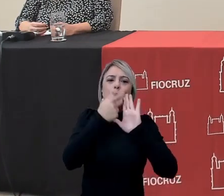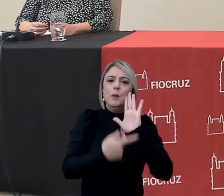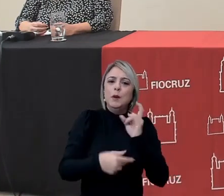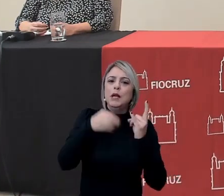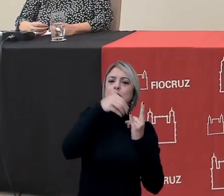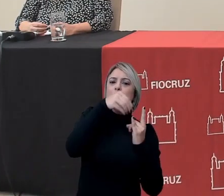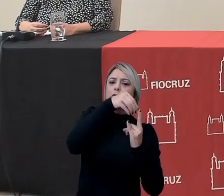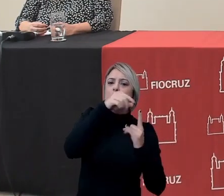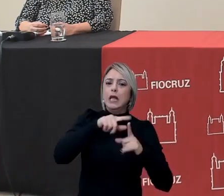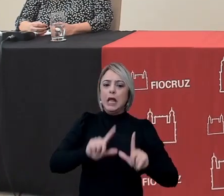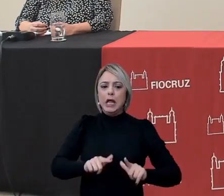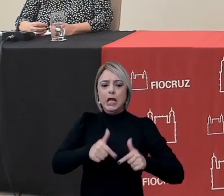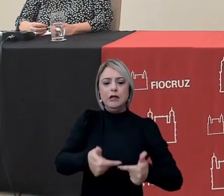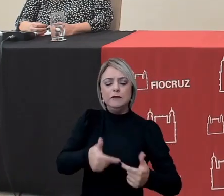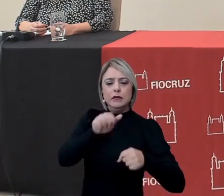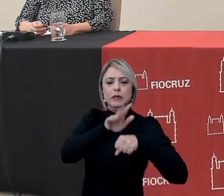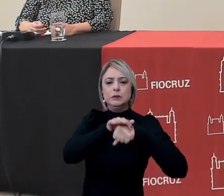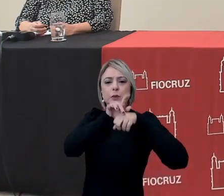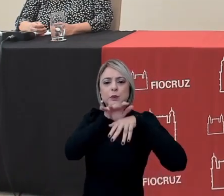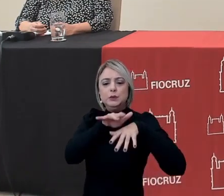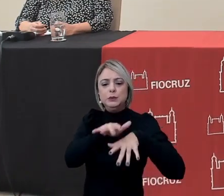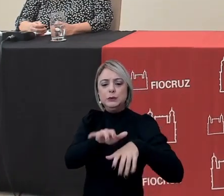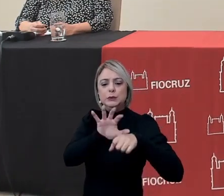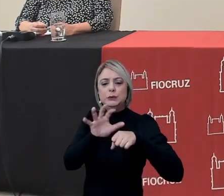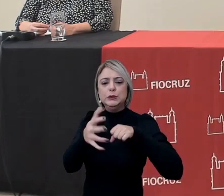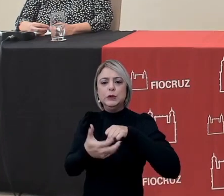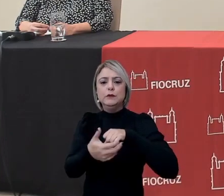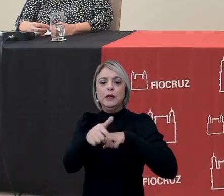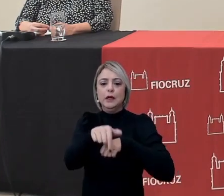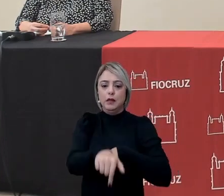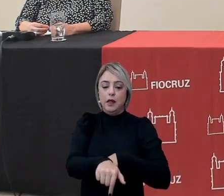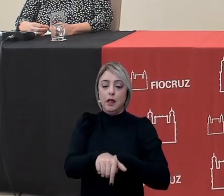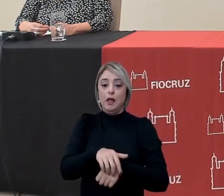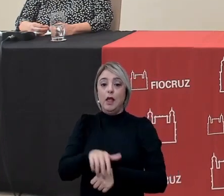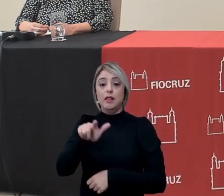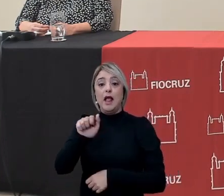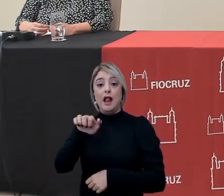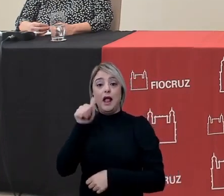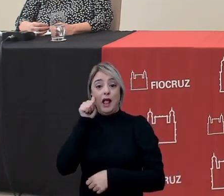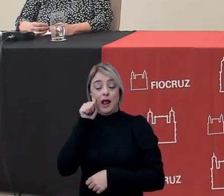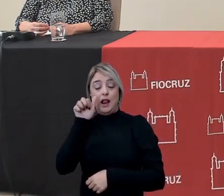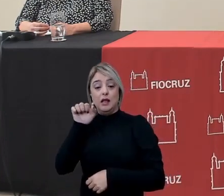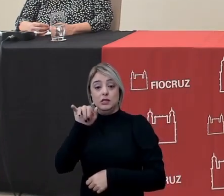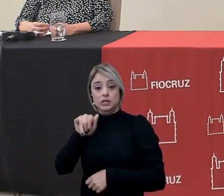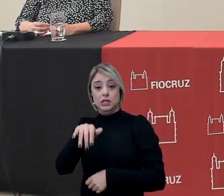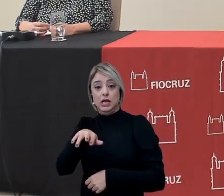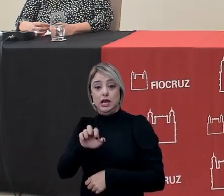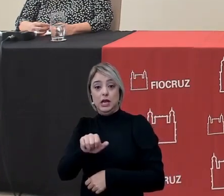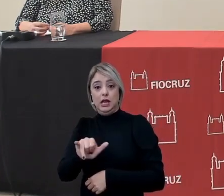Fiocruz em frente a essa pandemia da covid-19 é da Landinei Ferreira